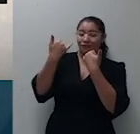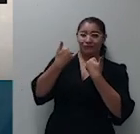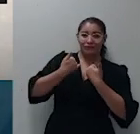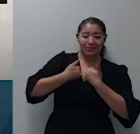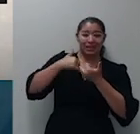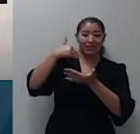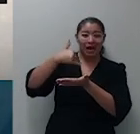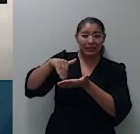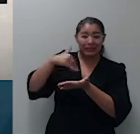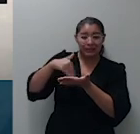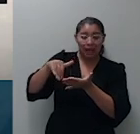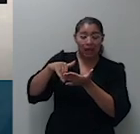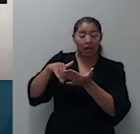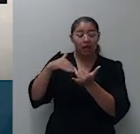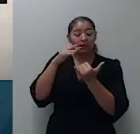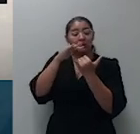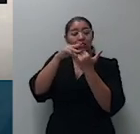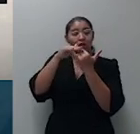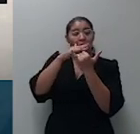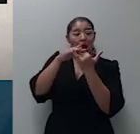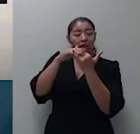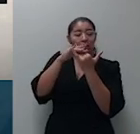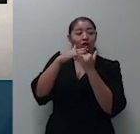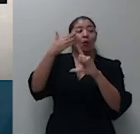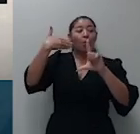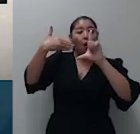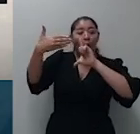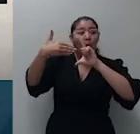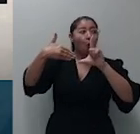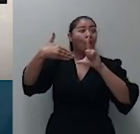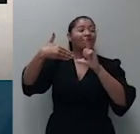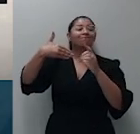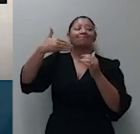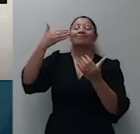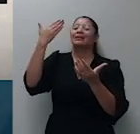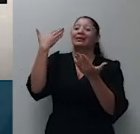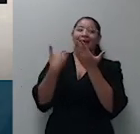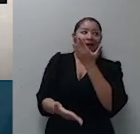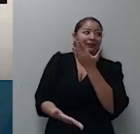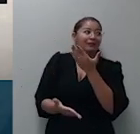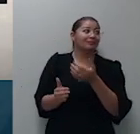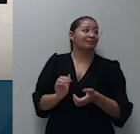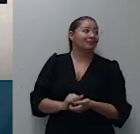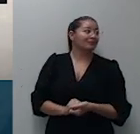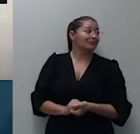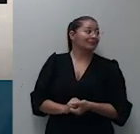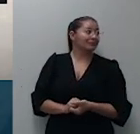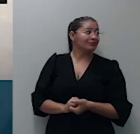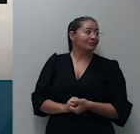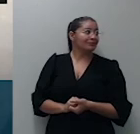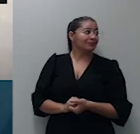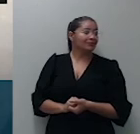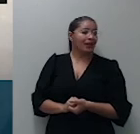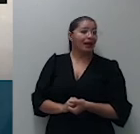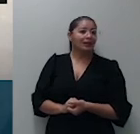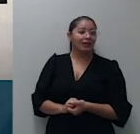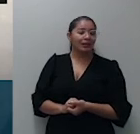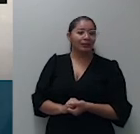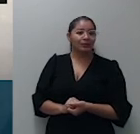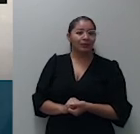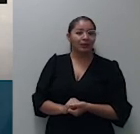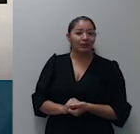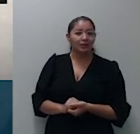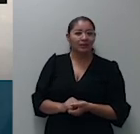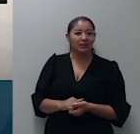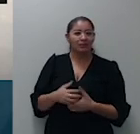vamos ver se é continua todos estavam com certo problema e eu estou sentindo que o sistema